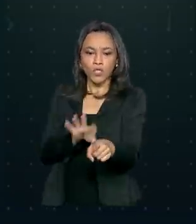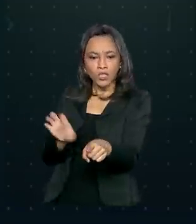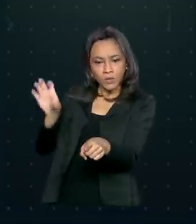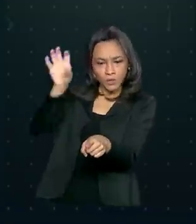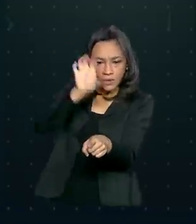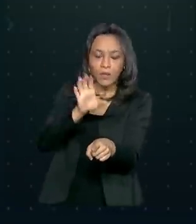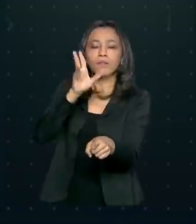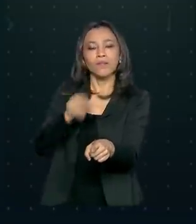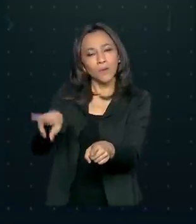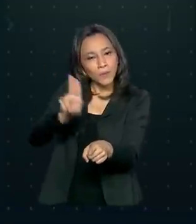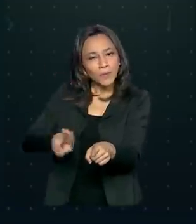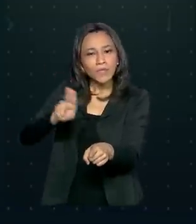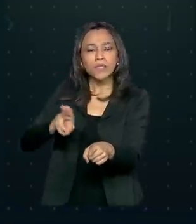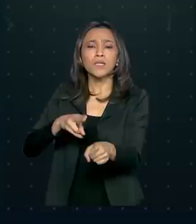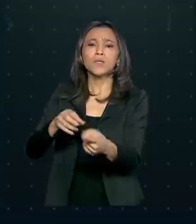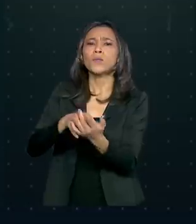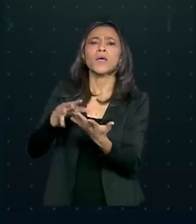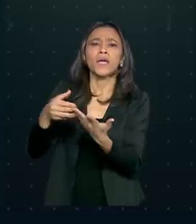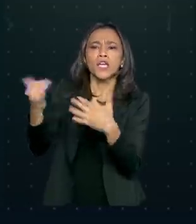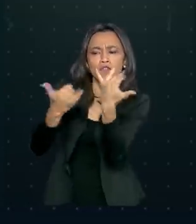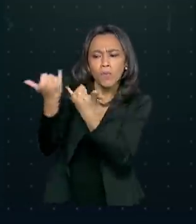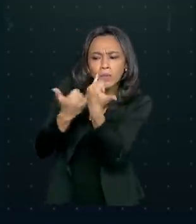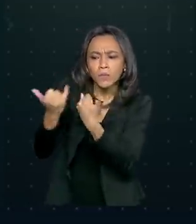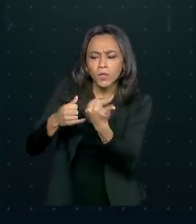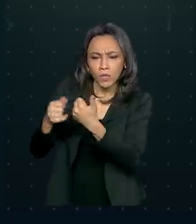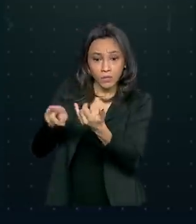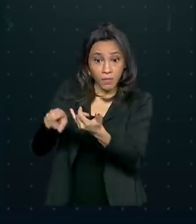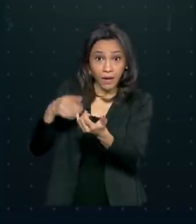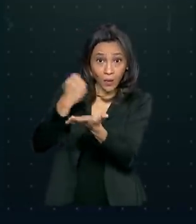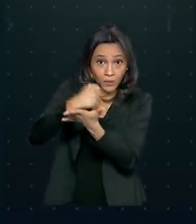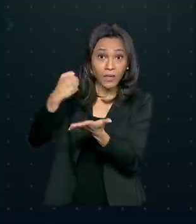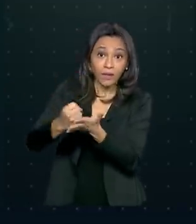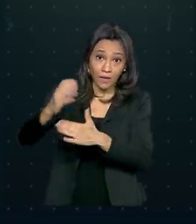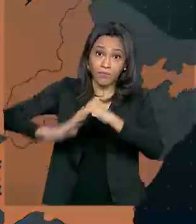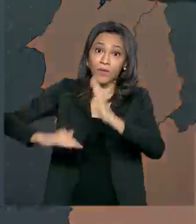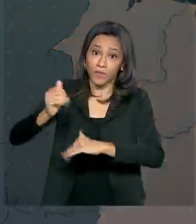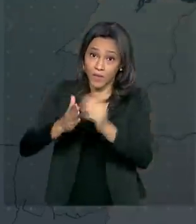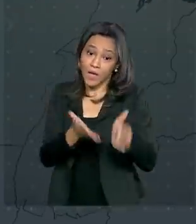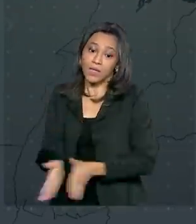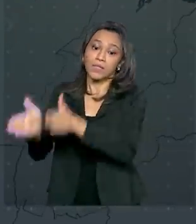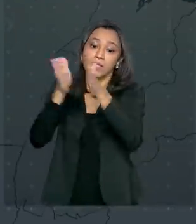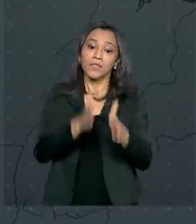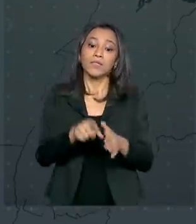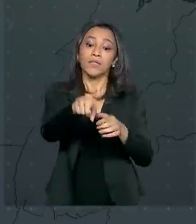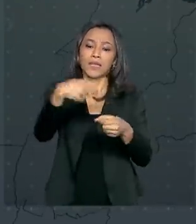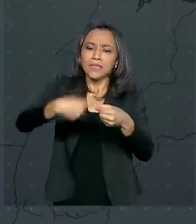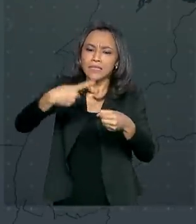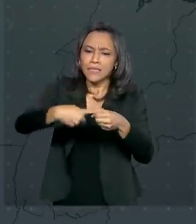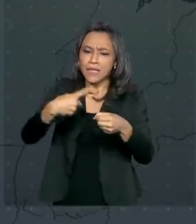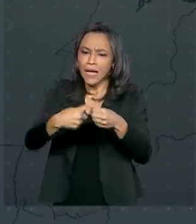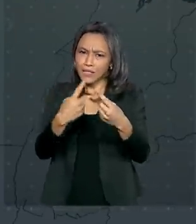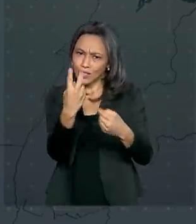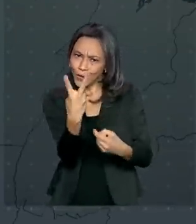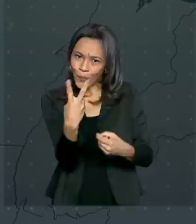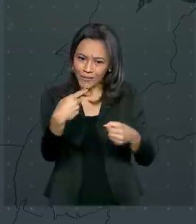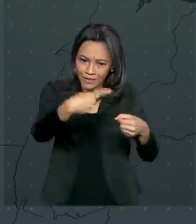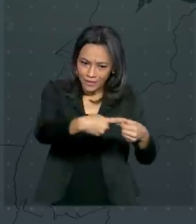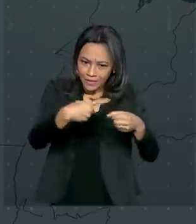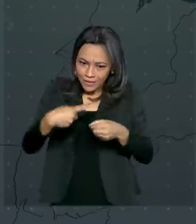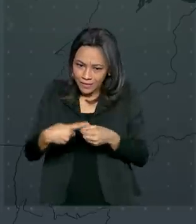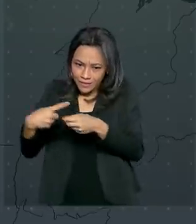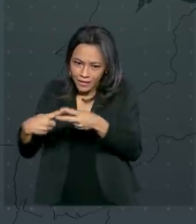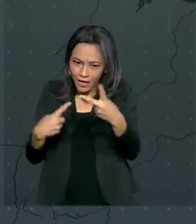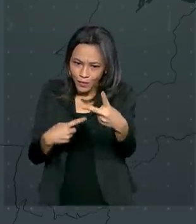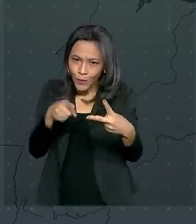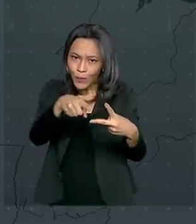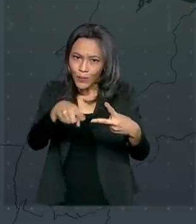estão usando o banco de dados para contratar diretamente profissionais. E as cidades de São Gabriel da Cachoeira e Tabatinga, no Amazonas,